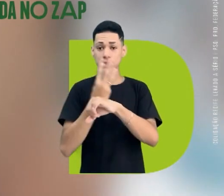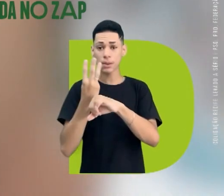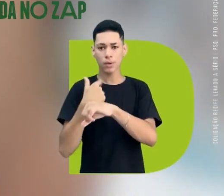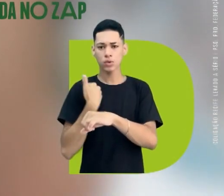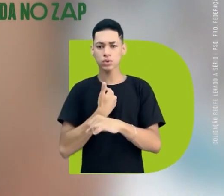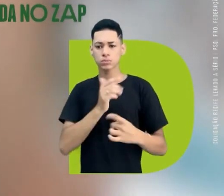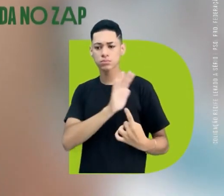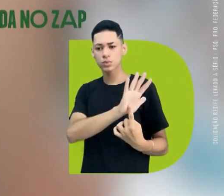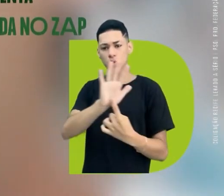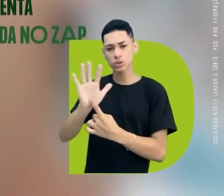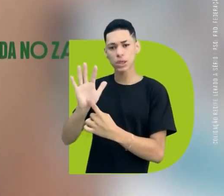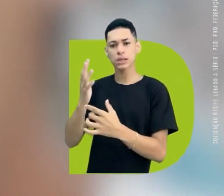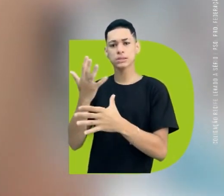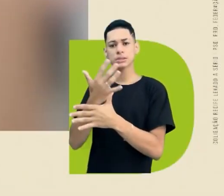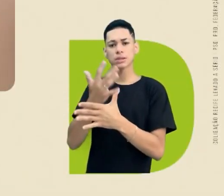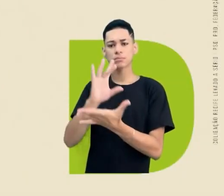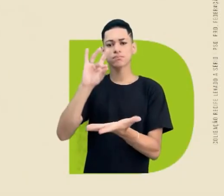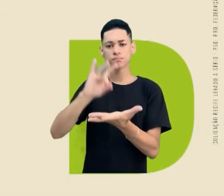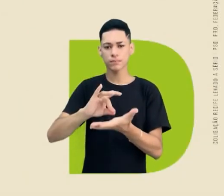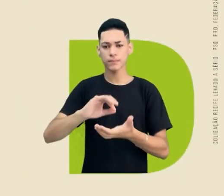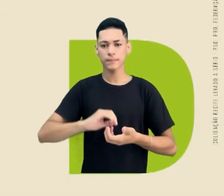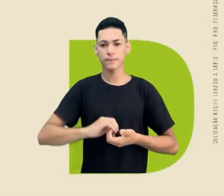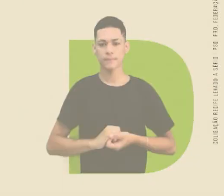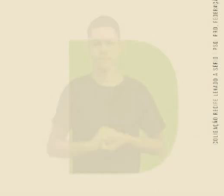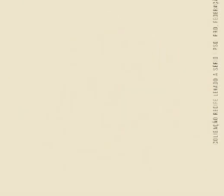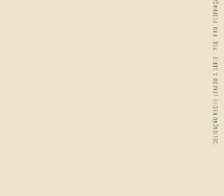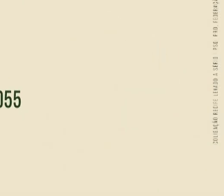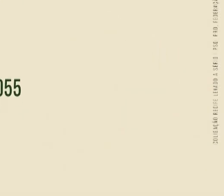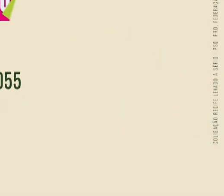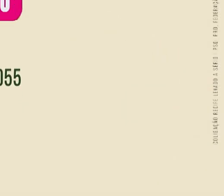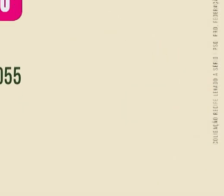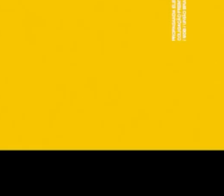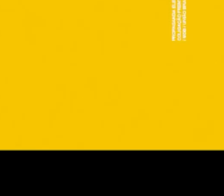Manda pra gente pelo WhatsApp pra gente poder mostrar a cidade de verdade.